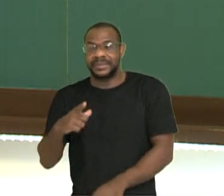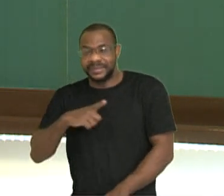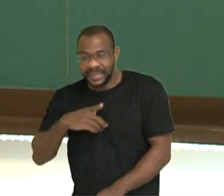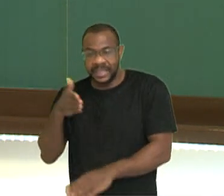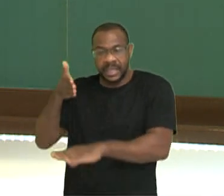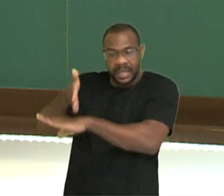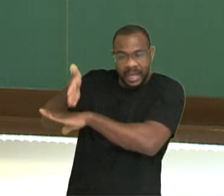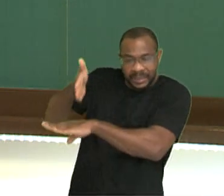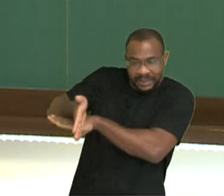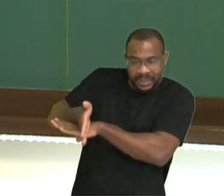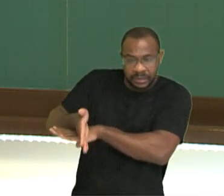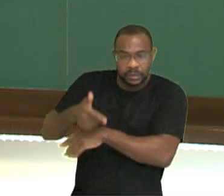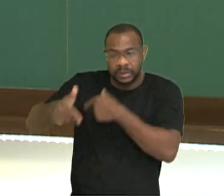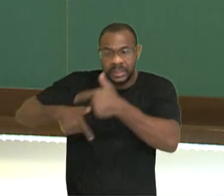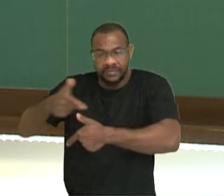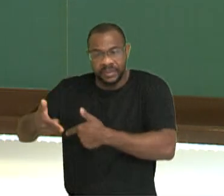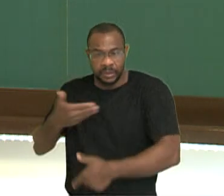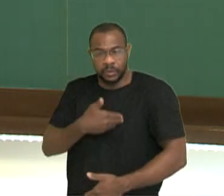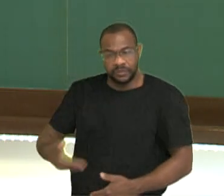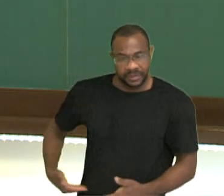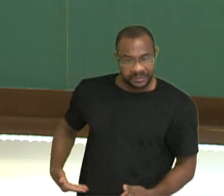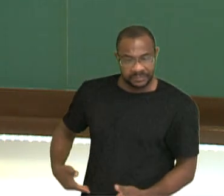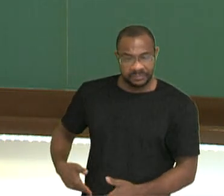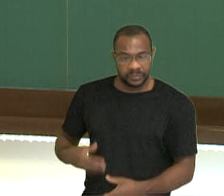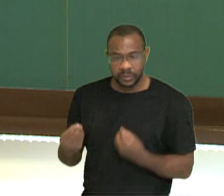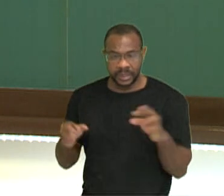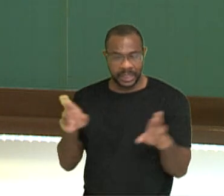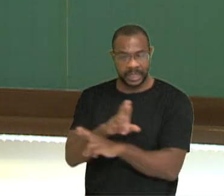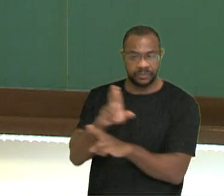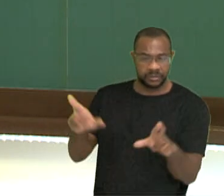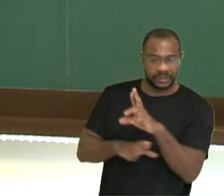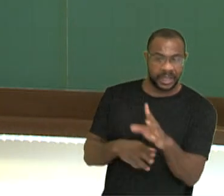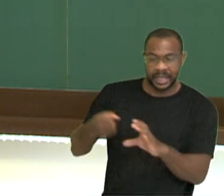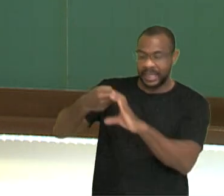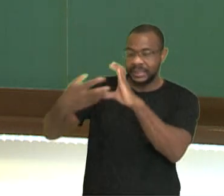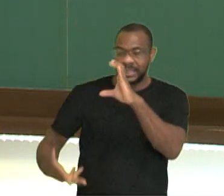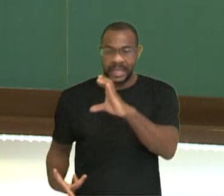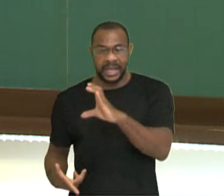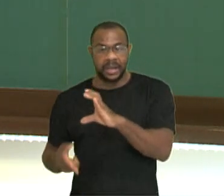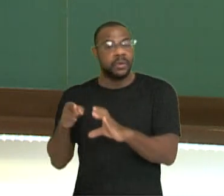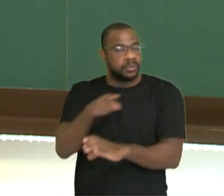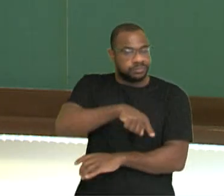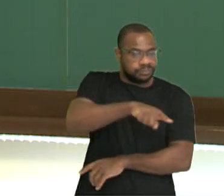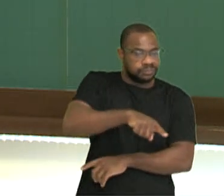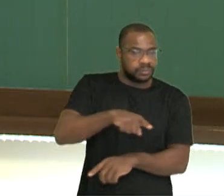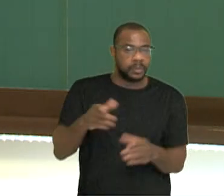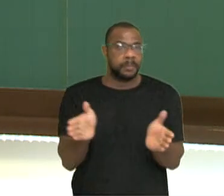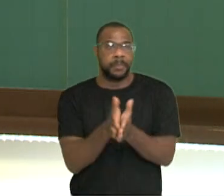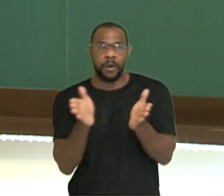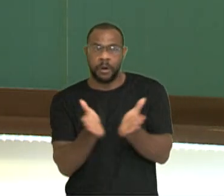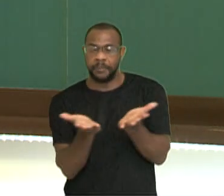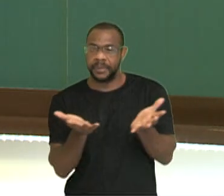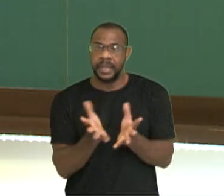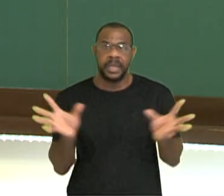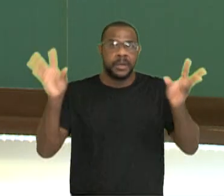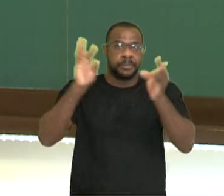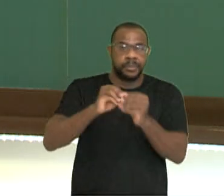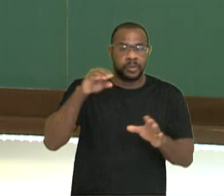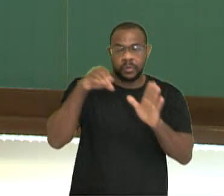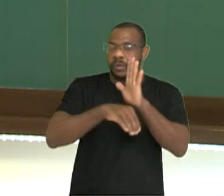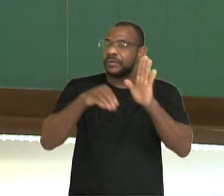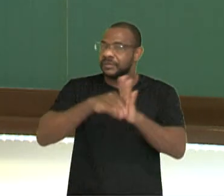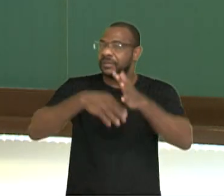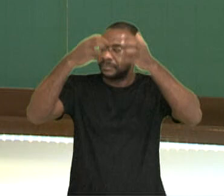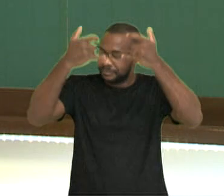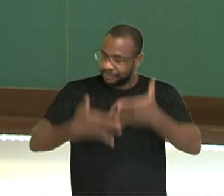acesso a produtos e serviços. E caracterizar então essa população como pobre. Aí a gente fecha essa ideia do conceito que nós